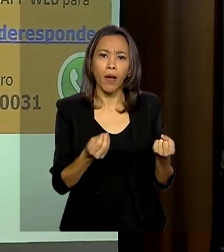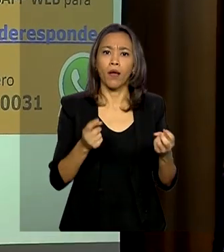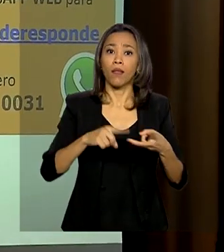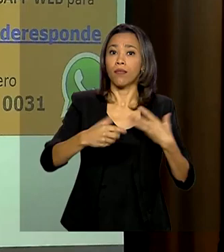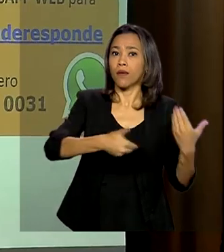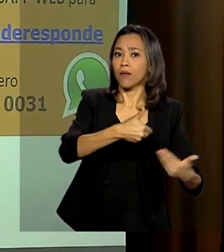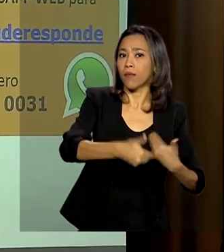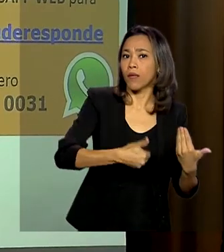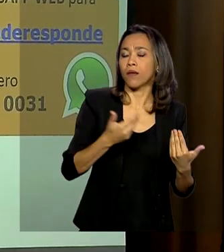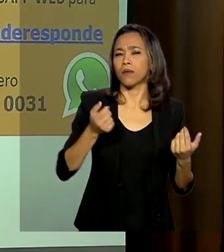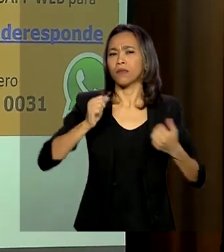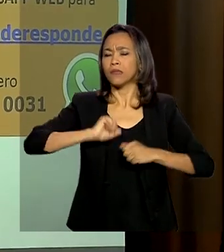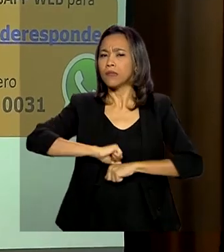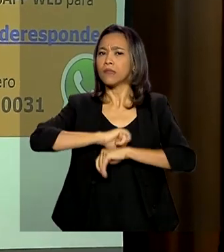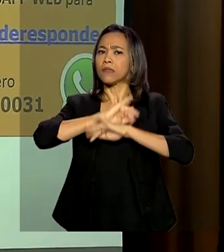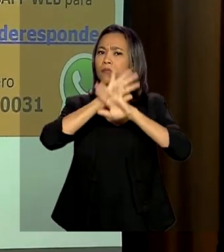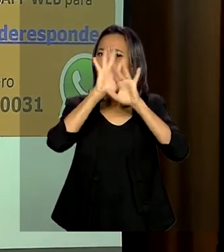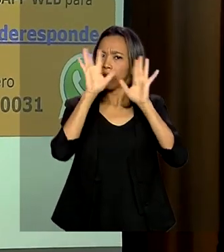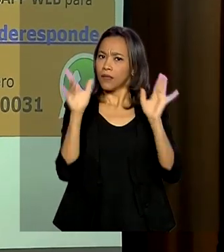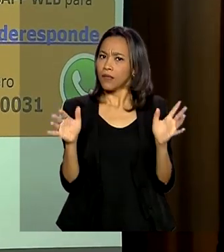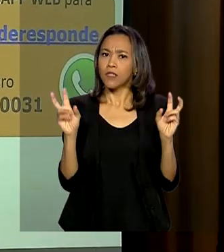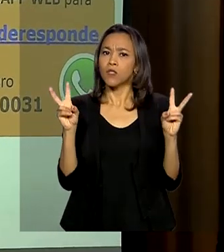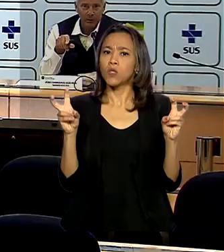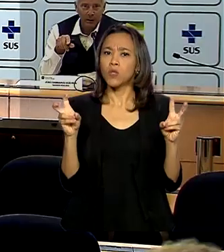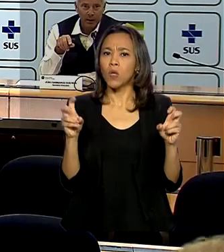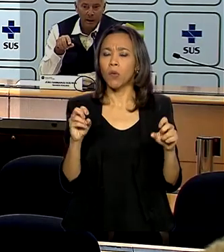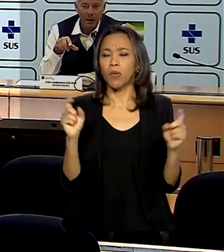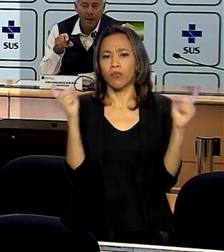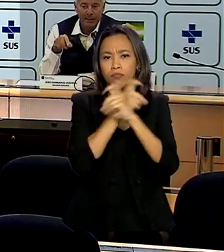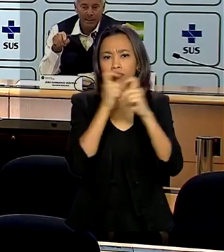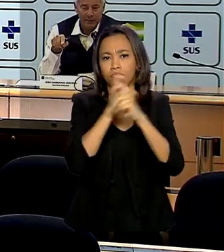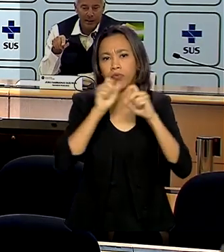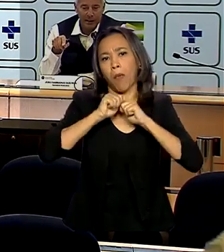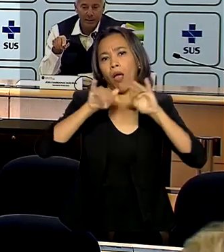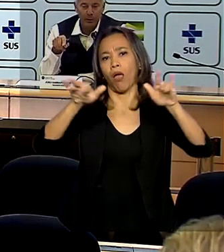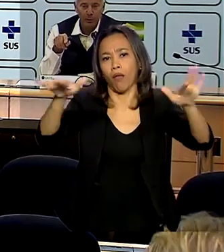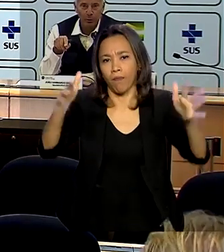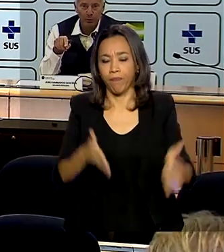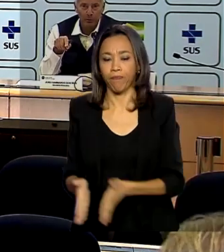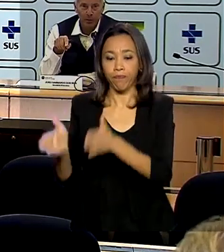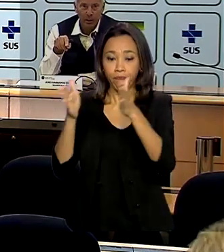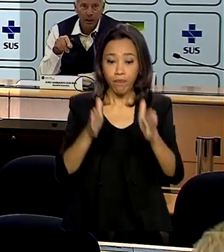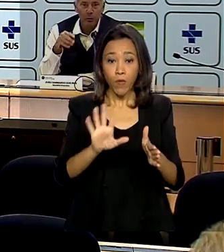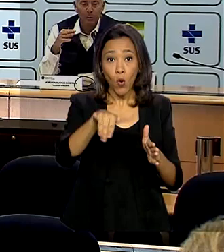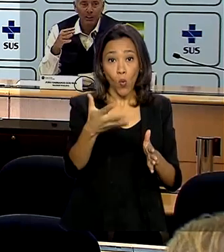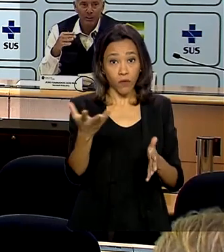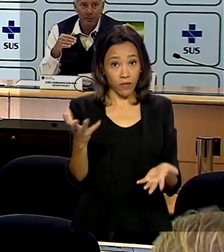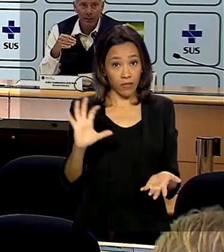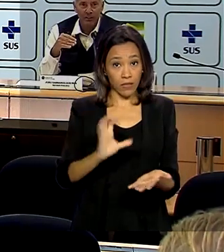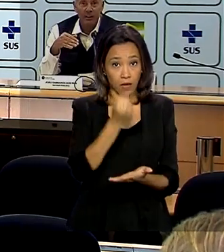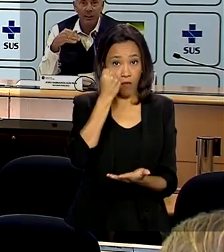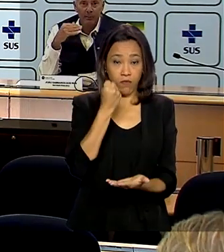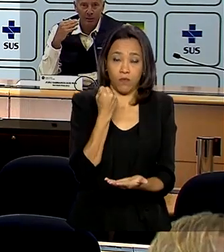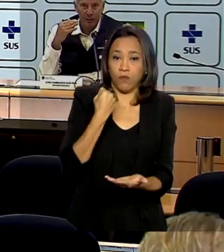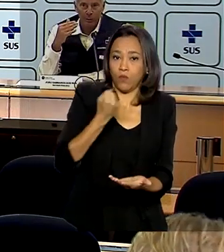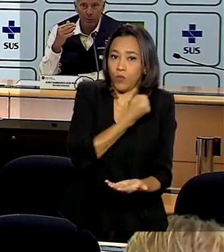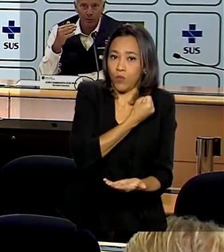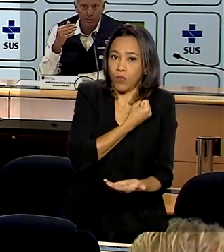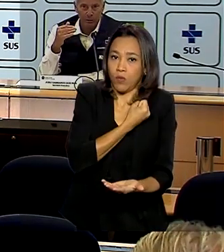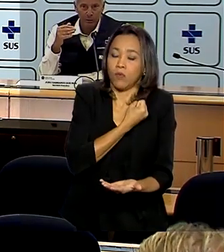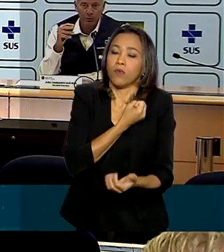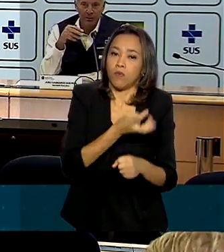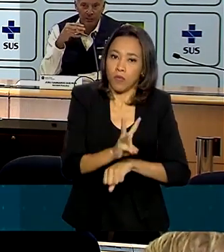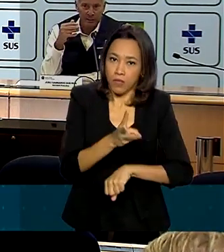tratamento e esclarecimentos sobre fake news. Ao cadastrar esse número, automaticamente vai baixar,